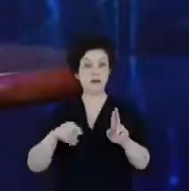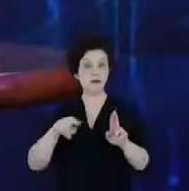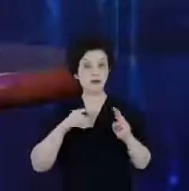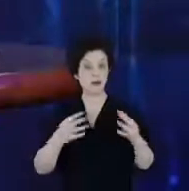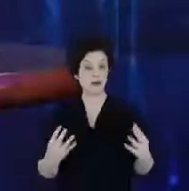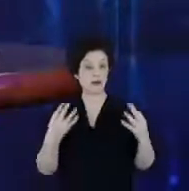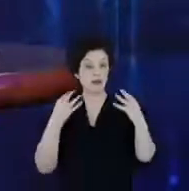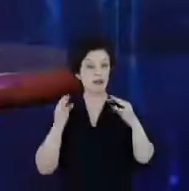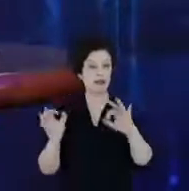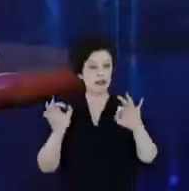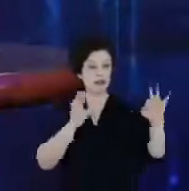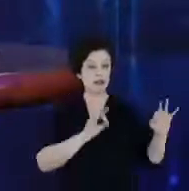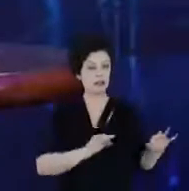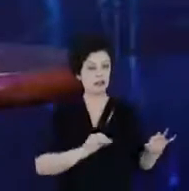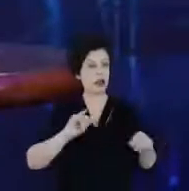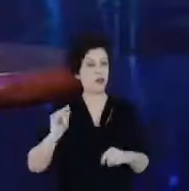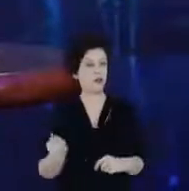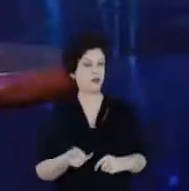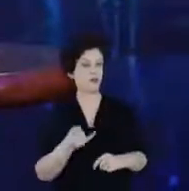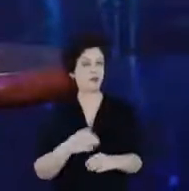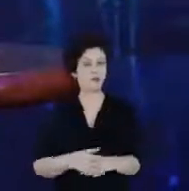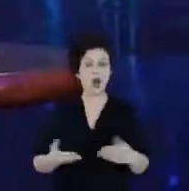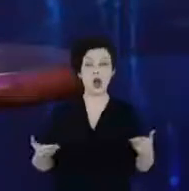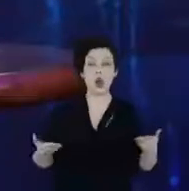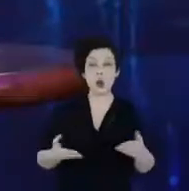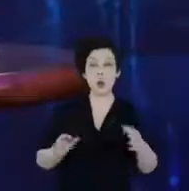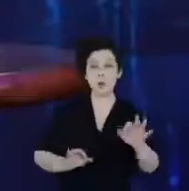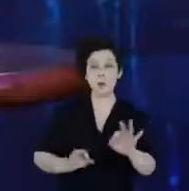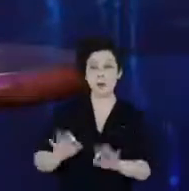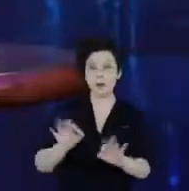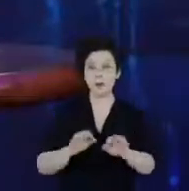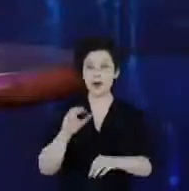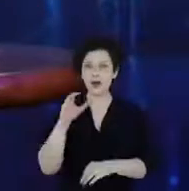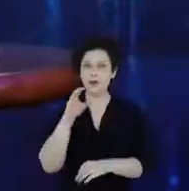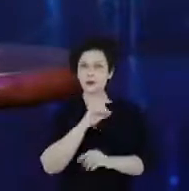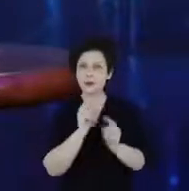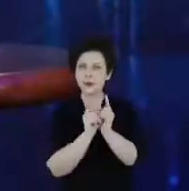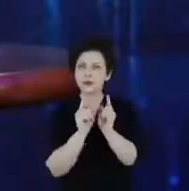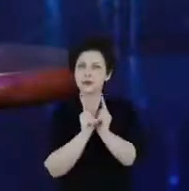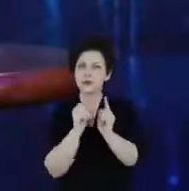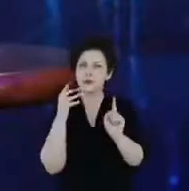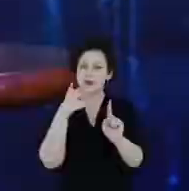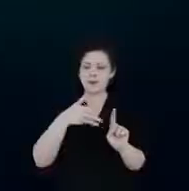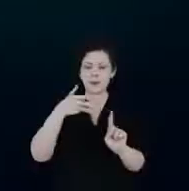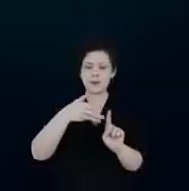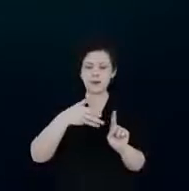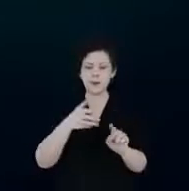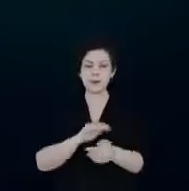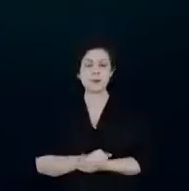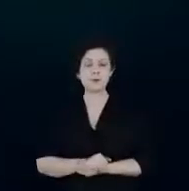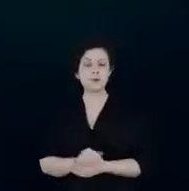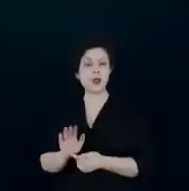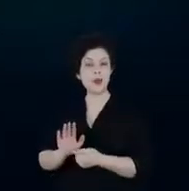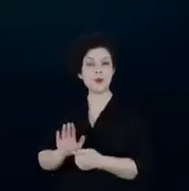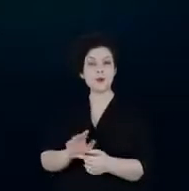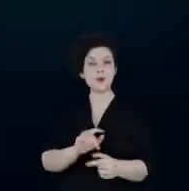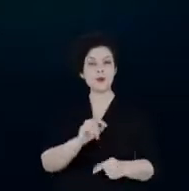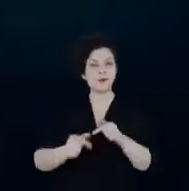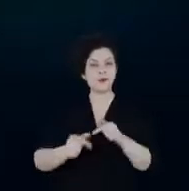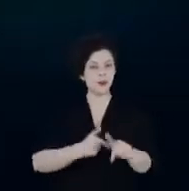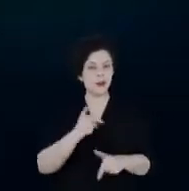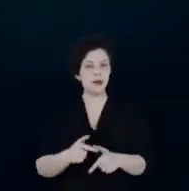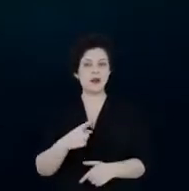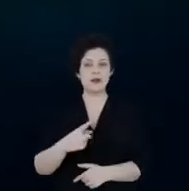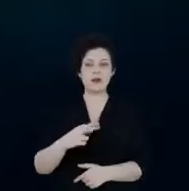bastante. Então, hoje eu preparei uma breve apresentação, exatamente para mostrar o trabalho do Procel,